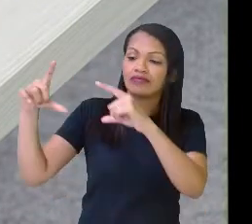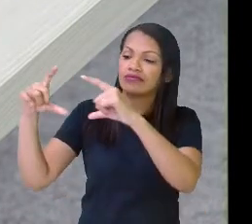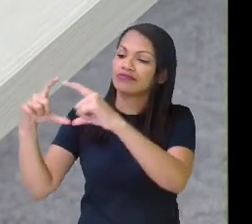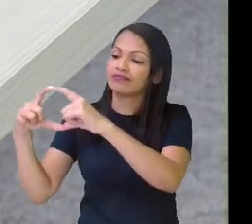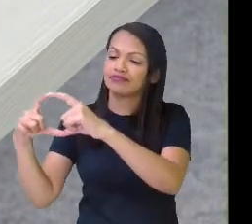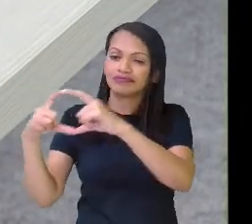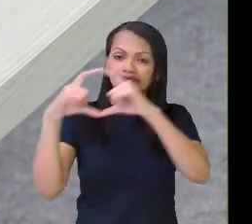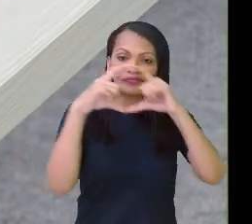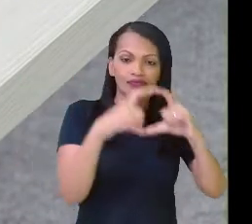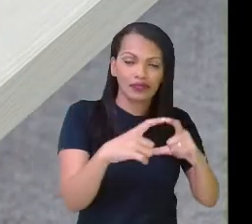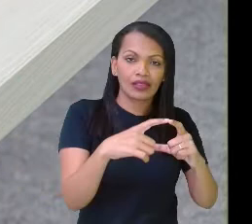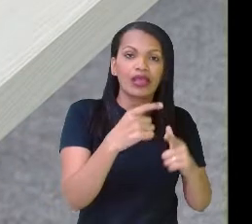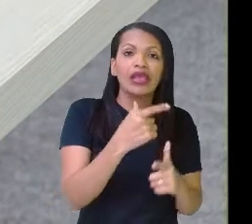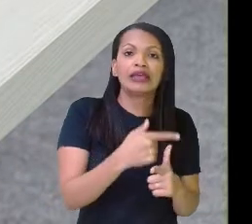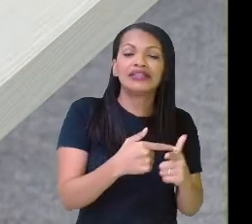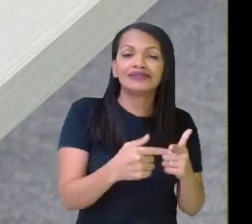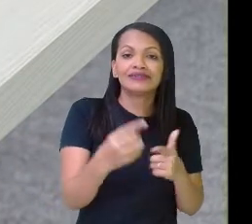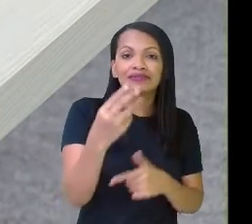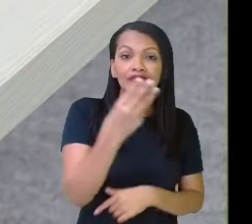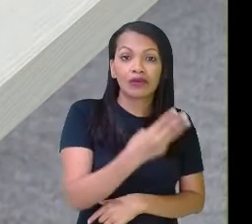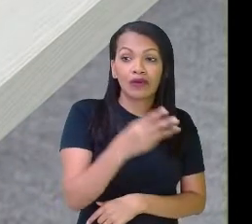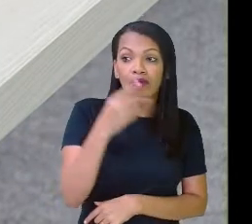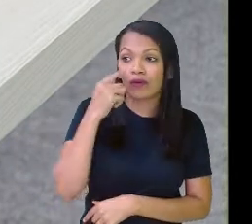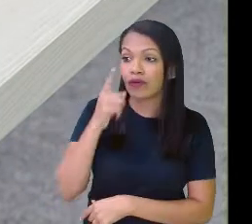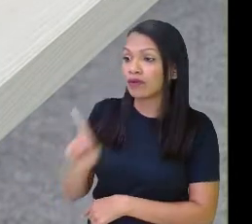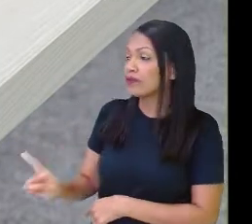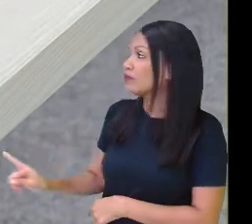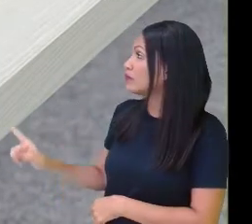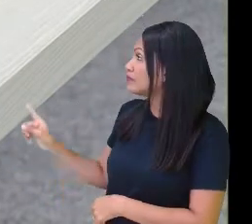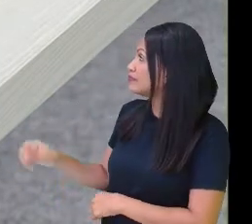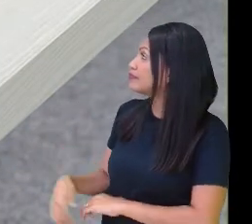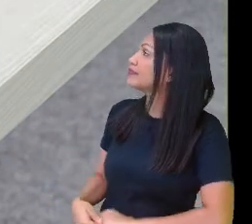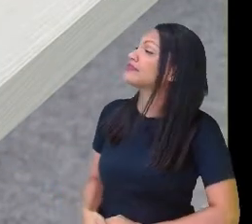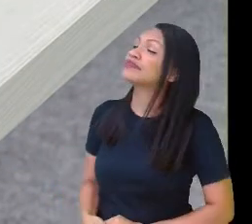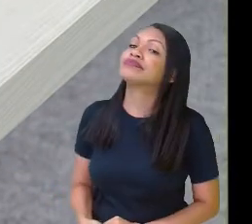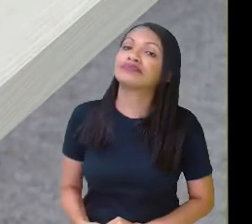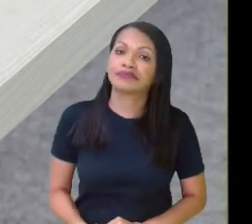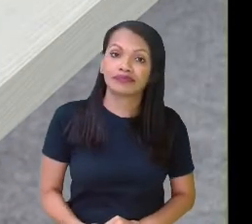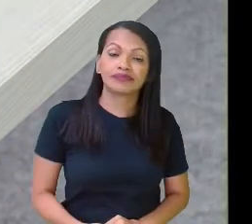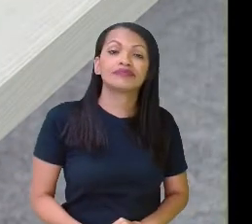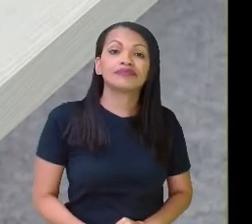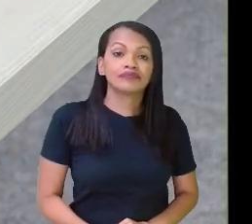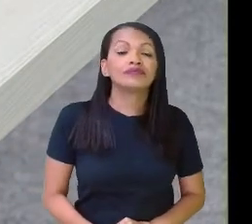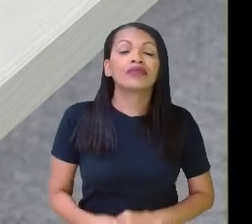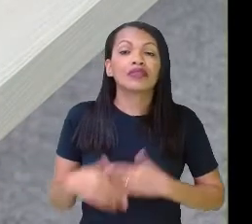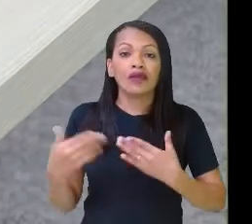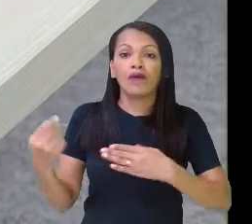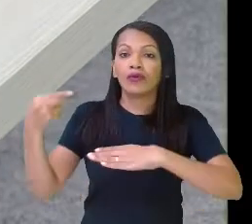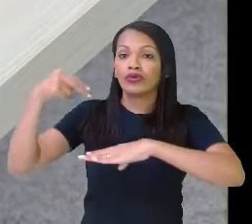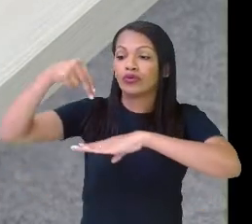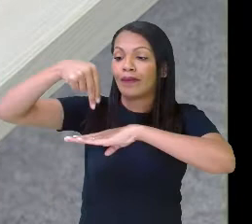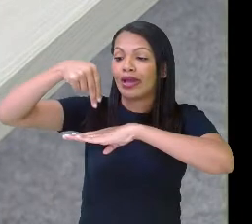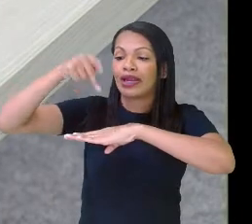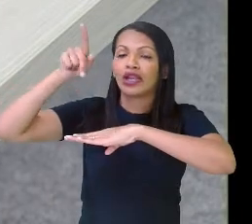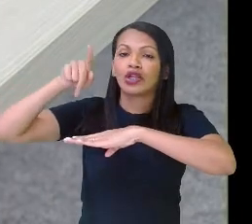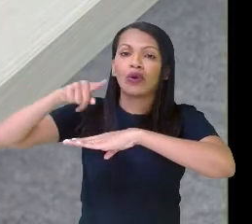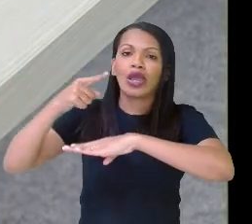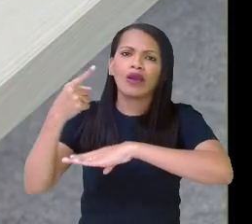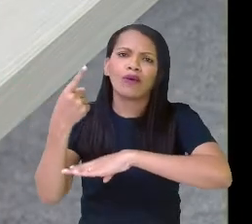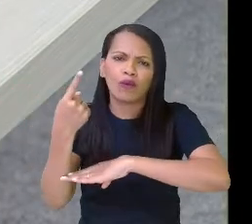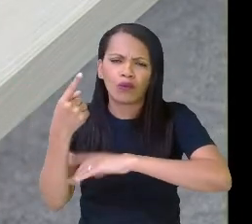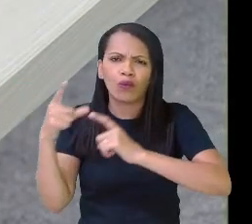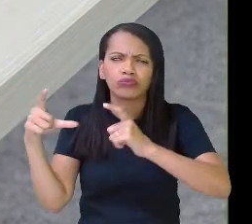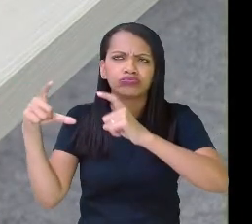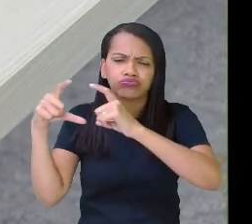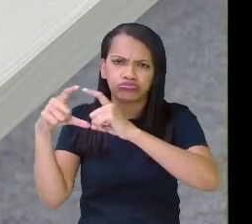terço, nesse um terço, no meu denominador, a parte, a quantidade total. Se eu juntar todas